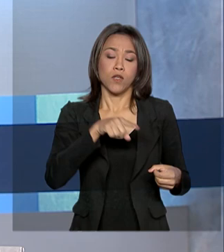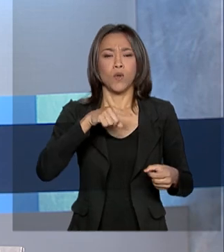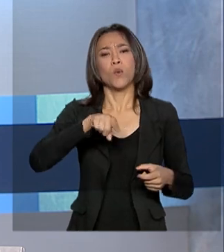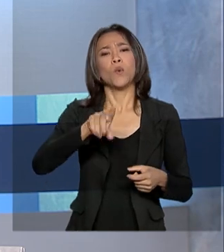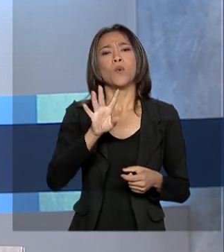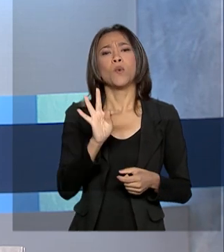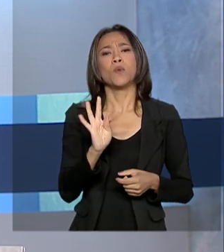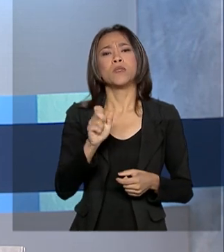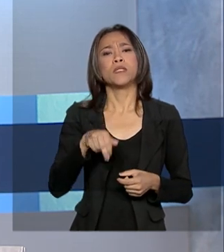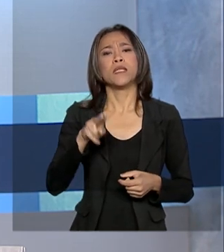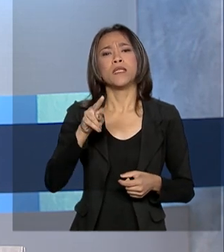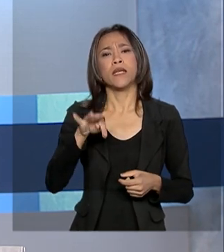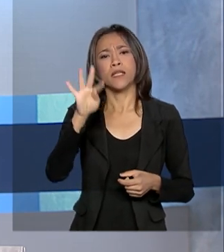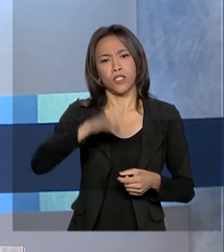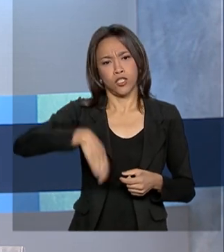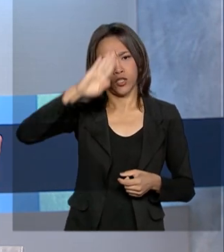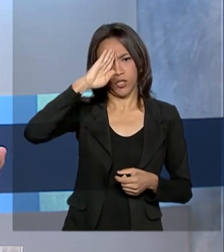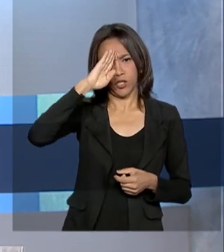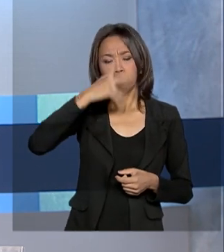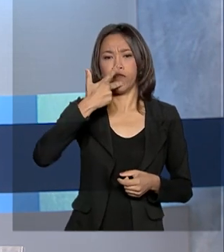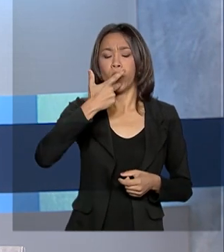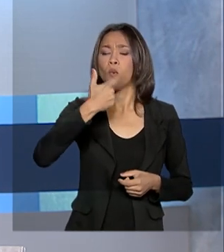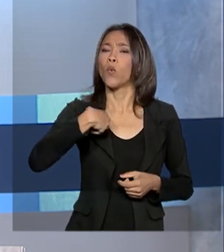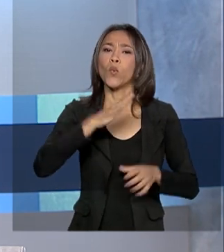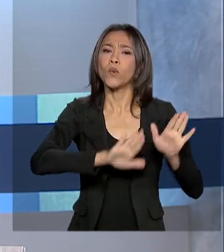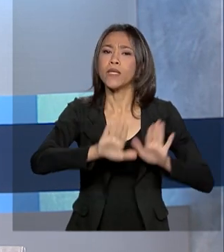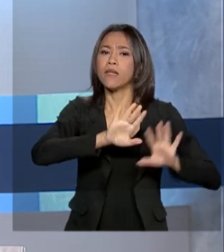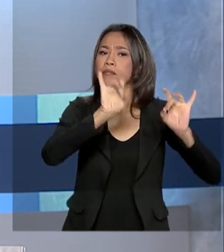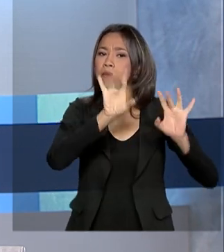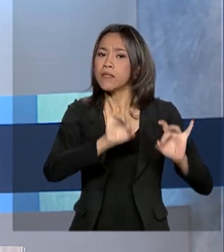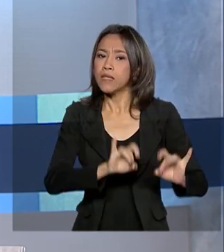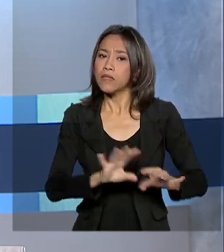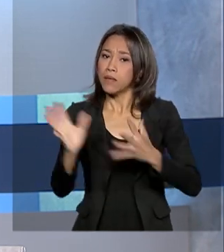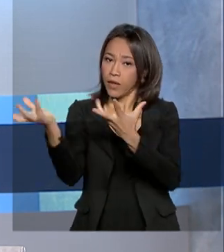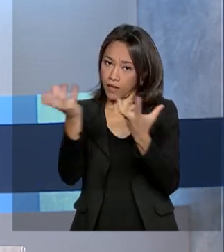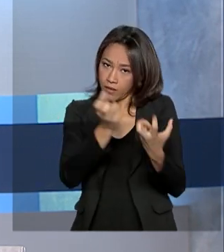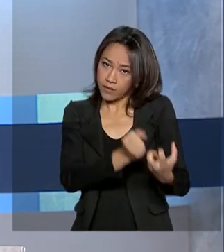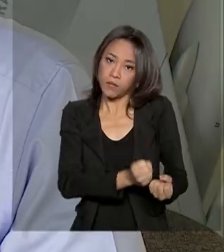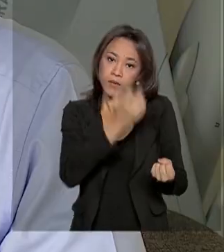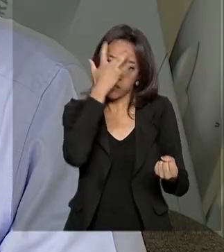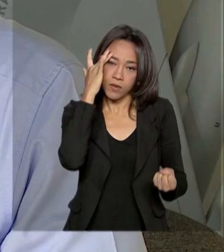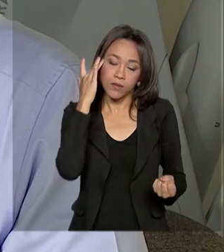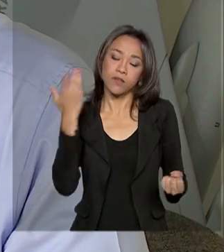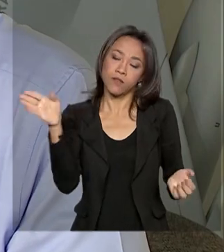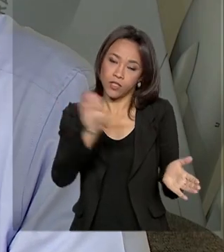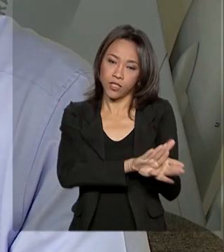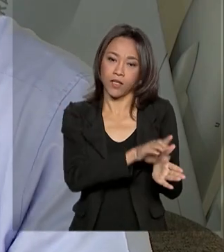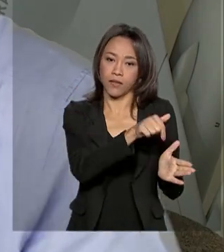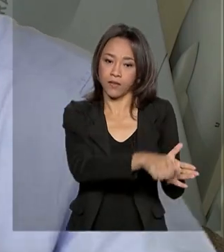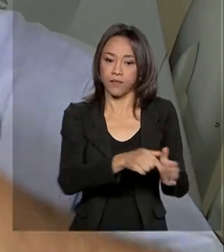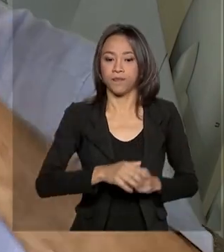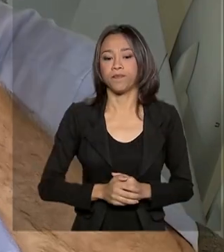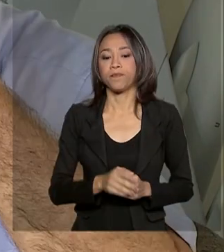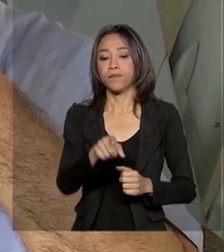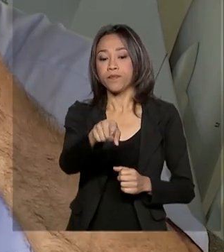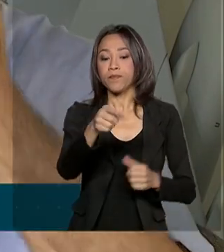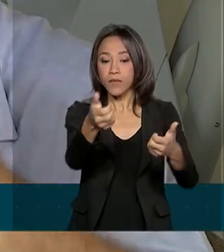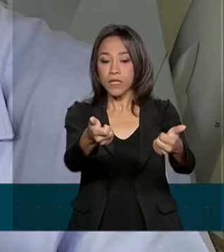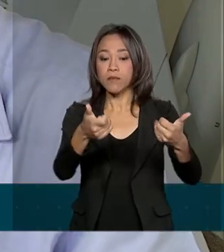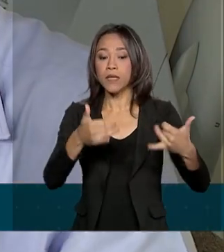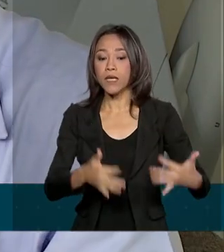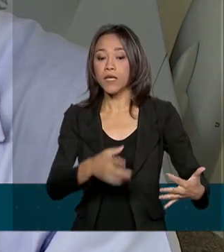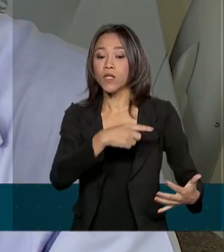falou sobre os cuidados especiais para receber os brasileiros que vêm de Wuhan. Nós estamos recebendo